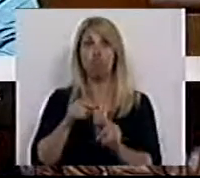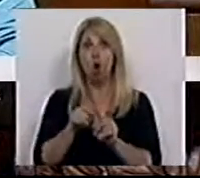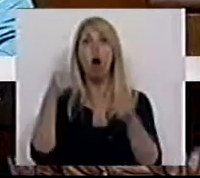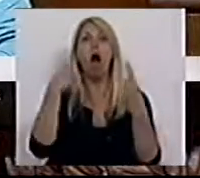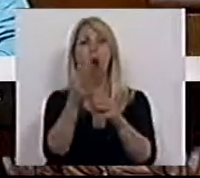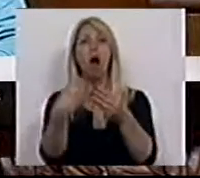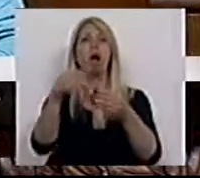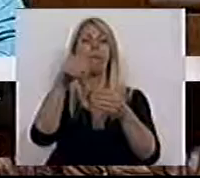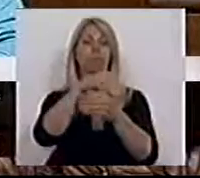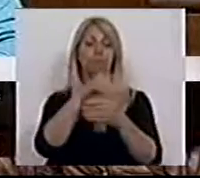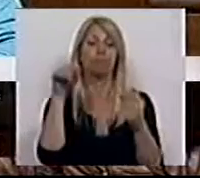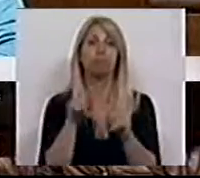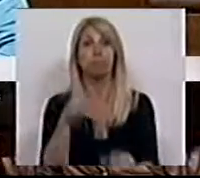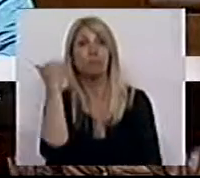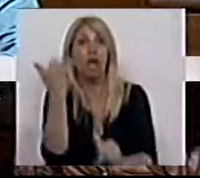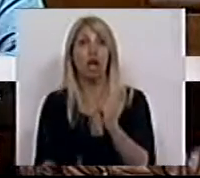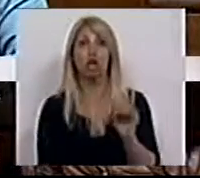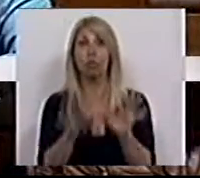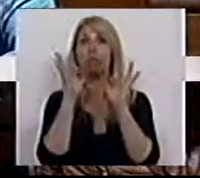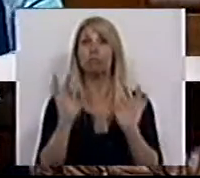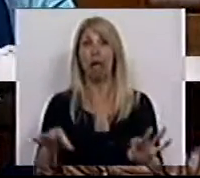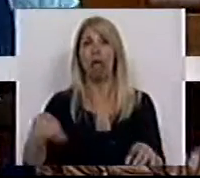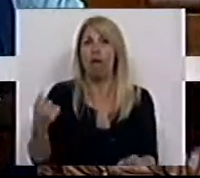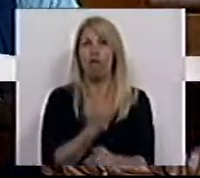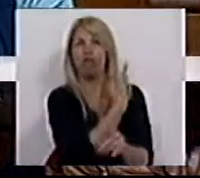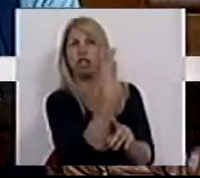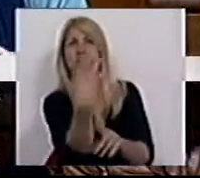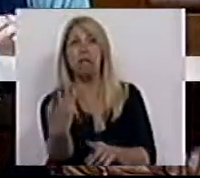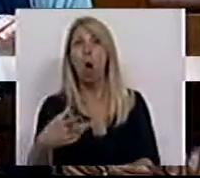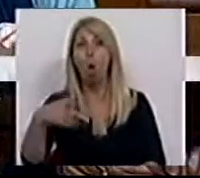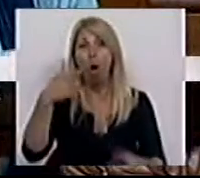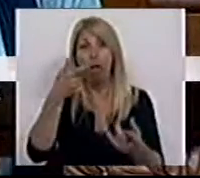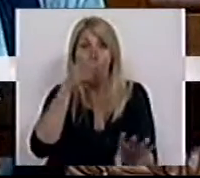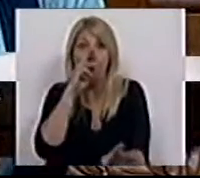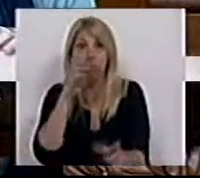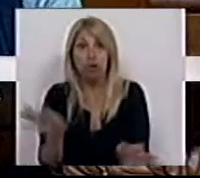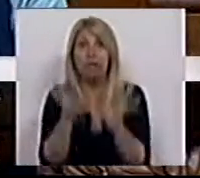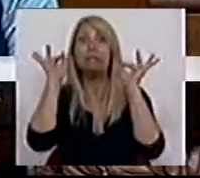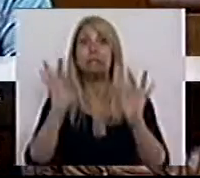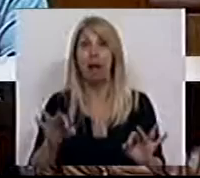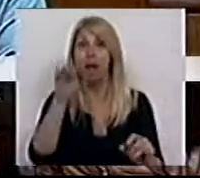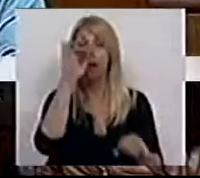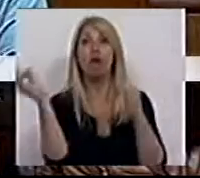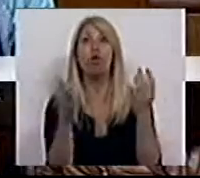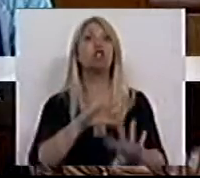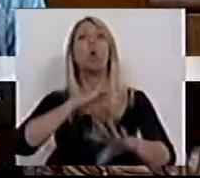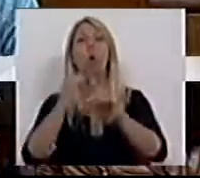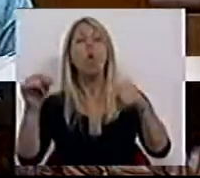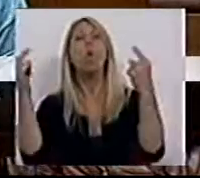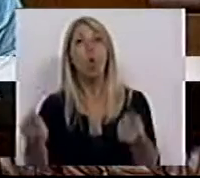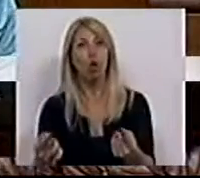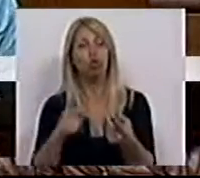como a vegetação combustível na floresta. Um outro fator é o abandono das zonas rurais,